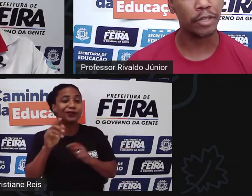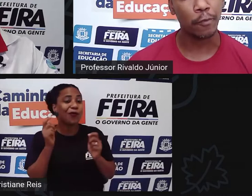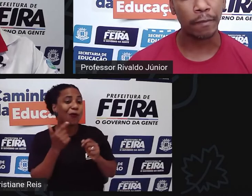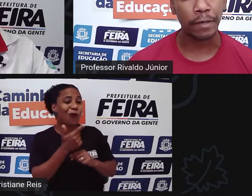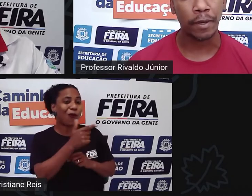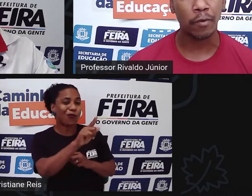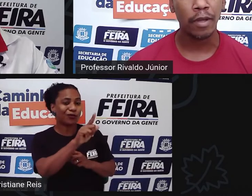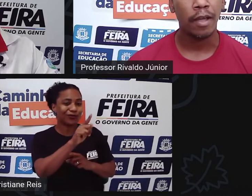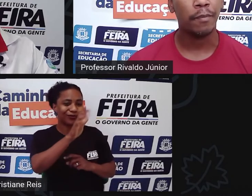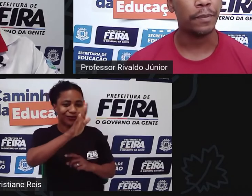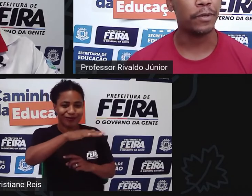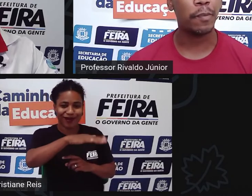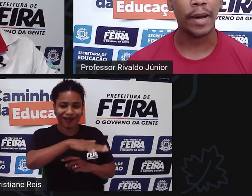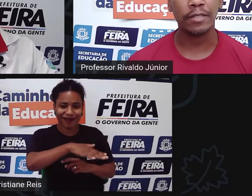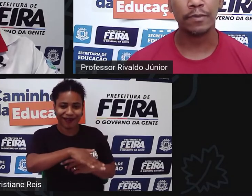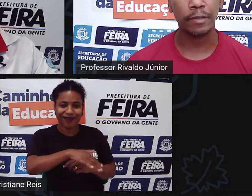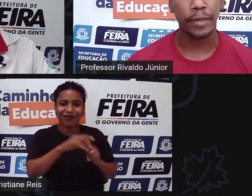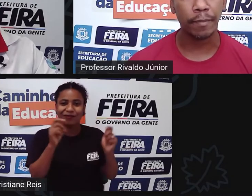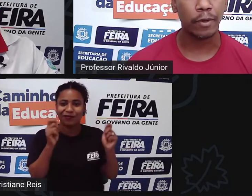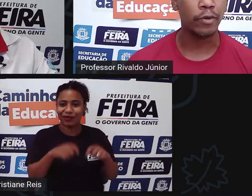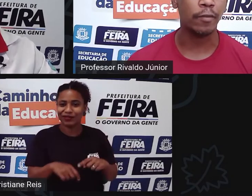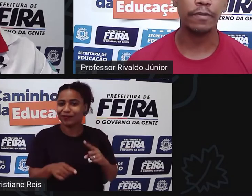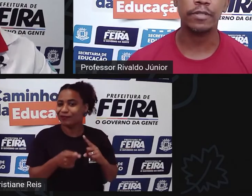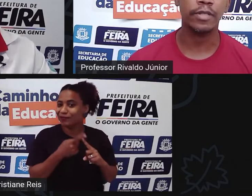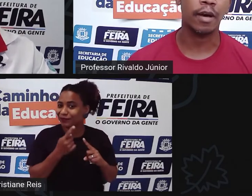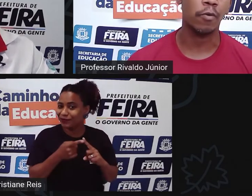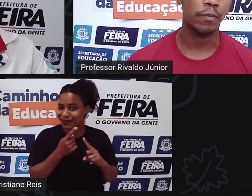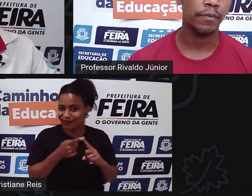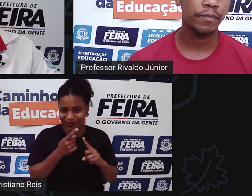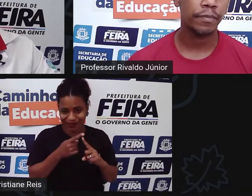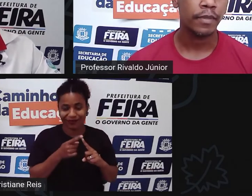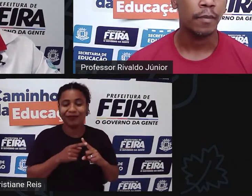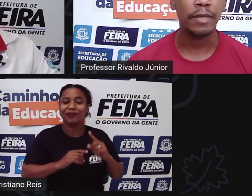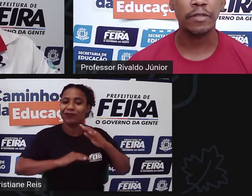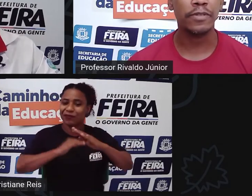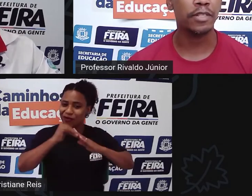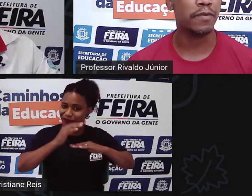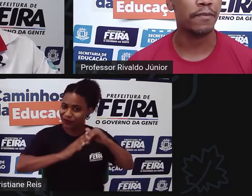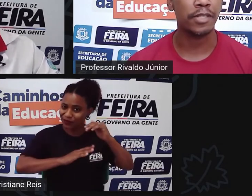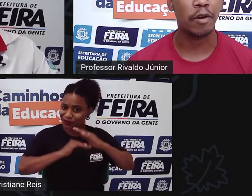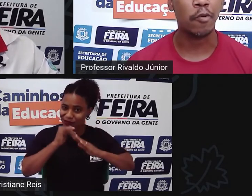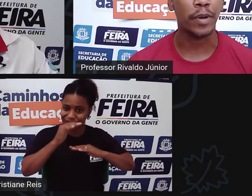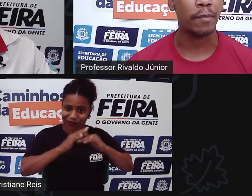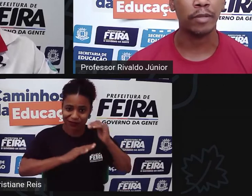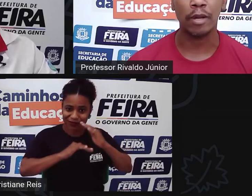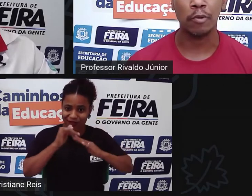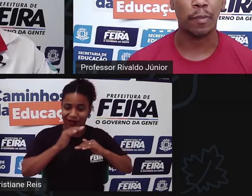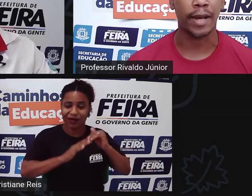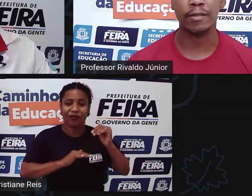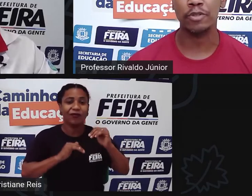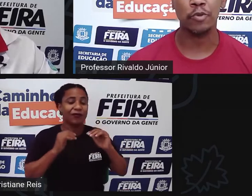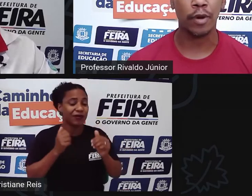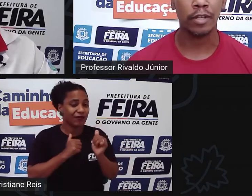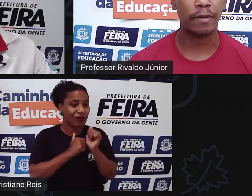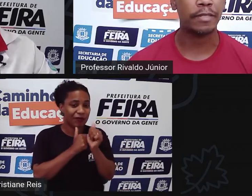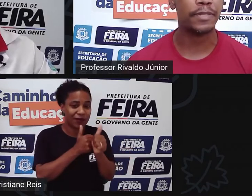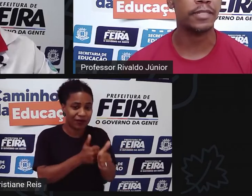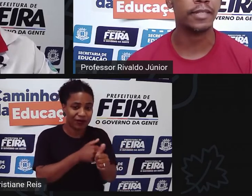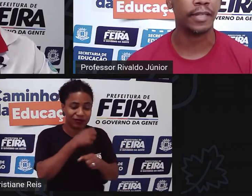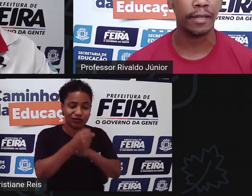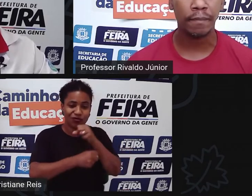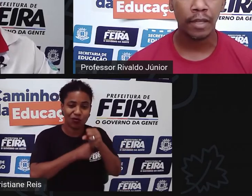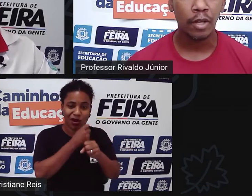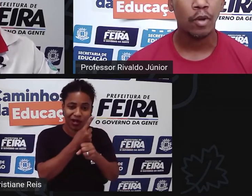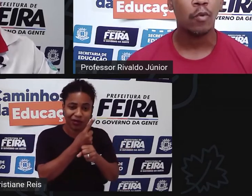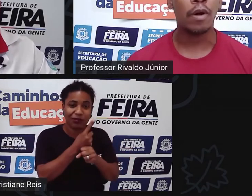que essa a gente não tem como abrir mão o primeiro passo é procurar um profissional mesmo que você não vá fazer um acompanhamento a longo prazo de um ano mas você